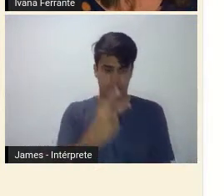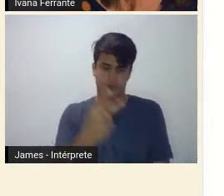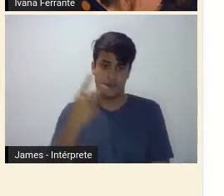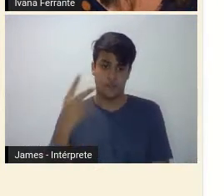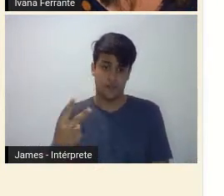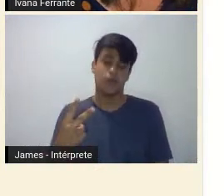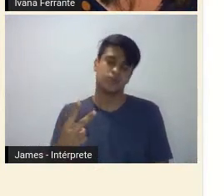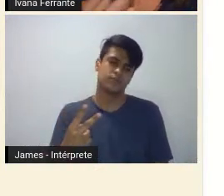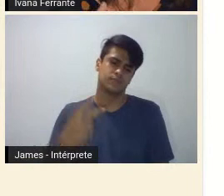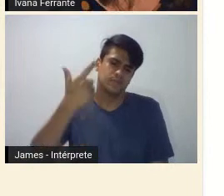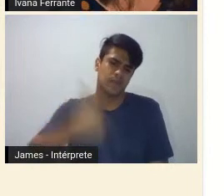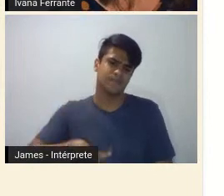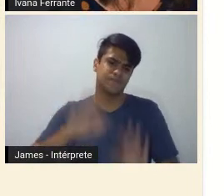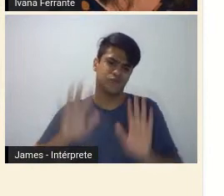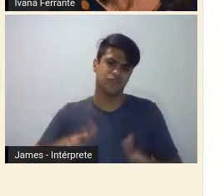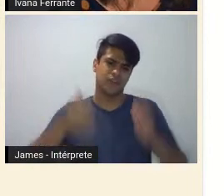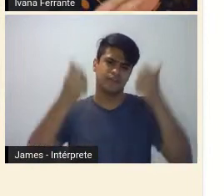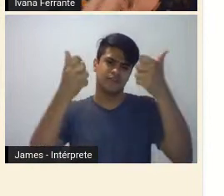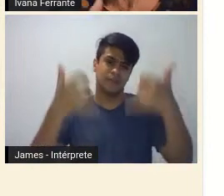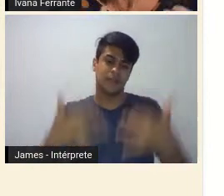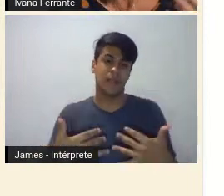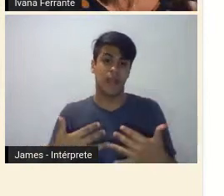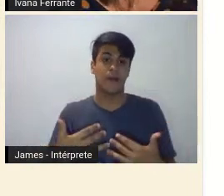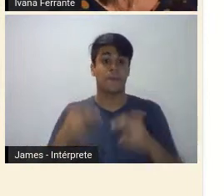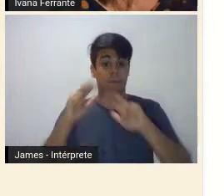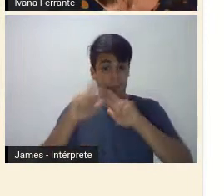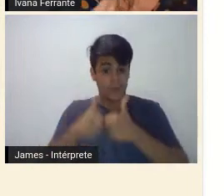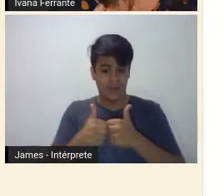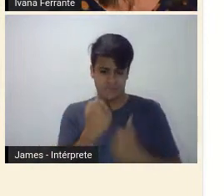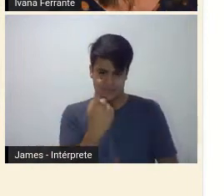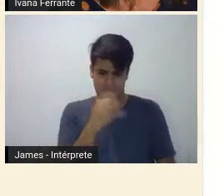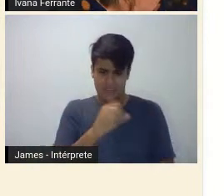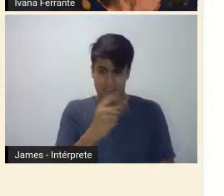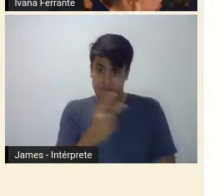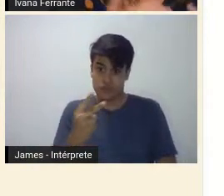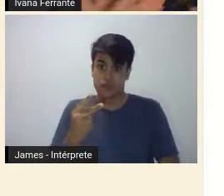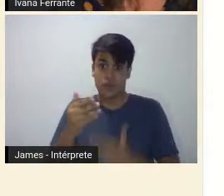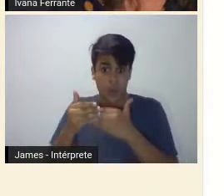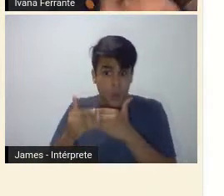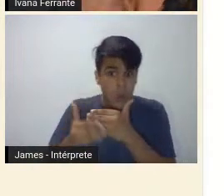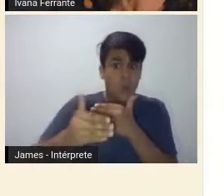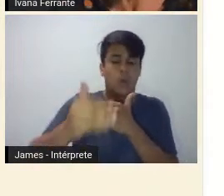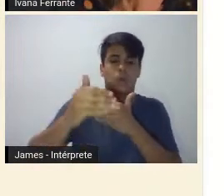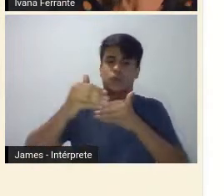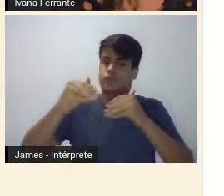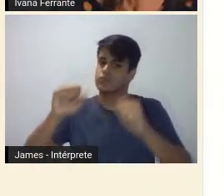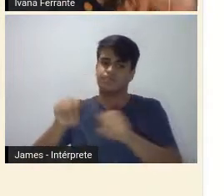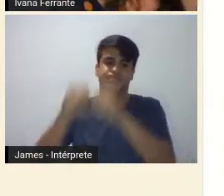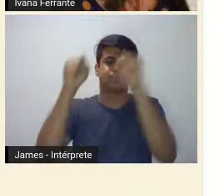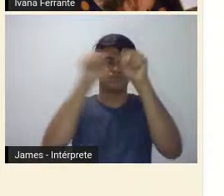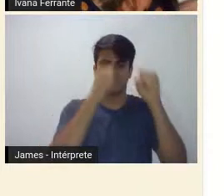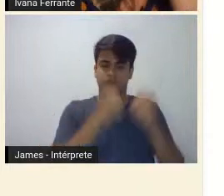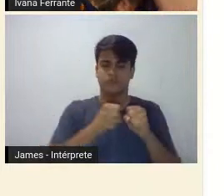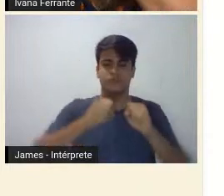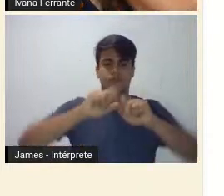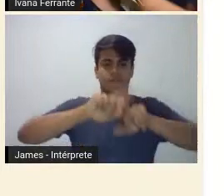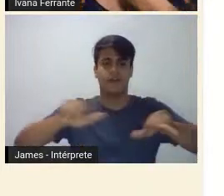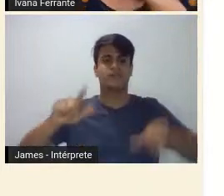nessa noite, propiciou as diferentes rupturas ou as diferentes distinções que aconteceram.